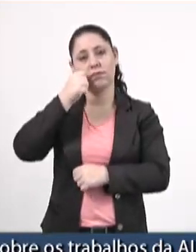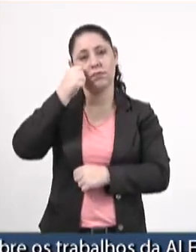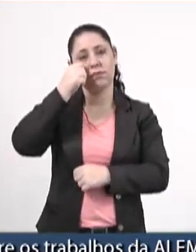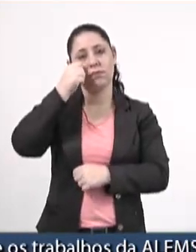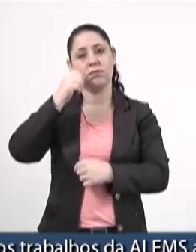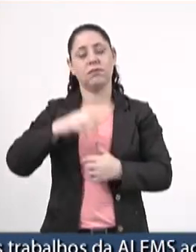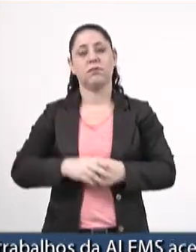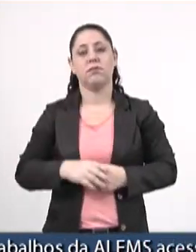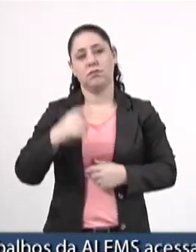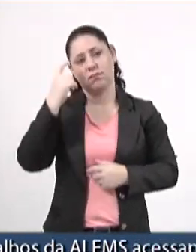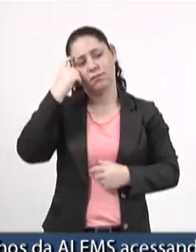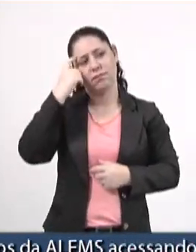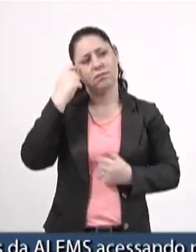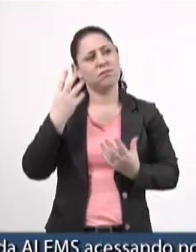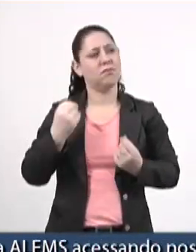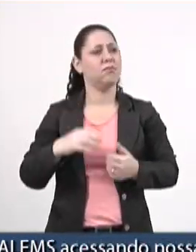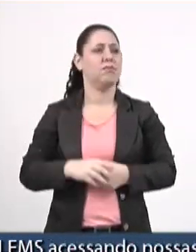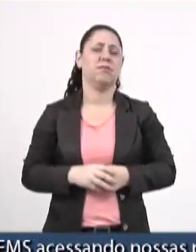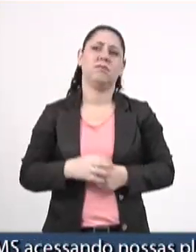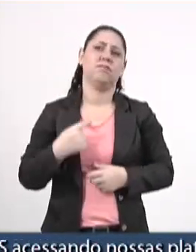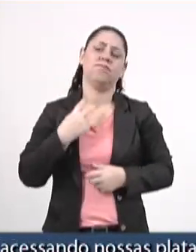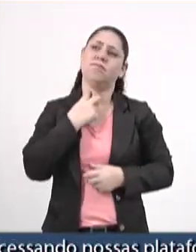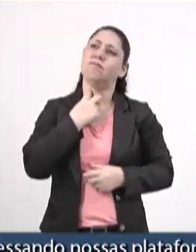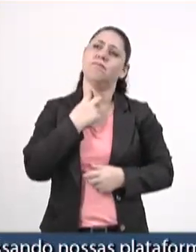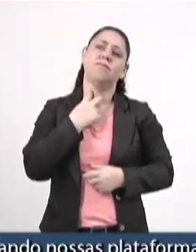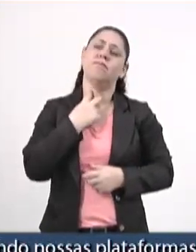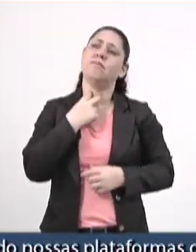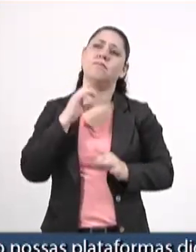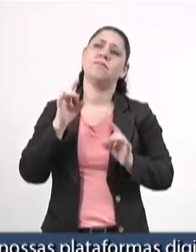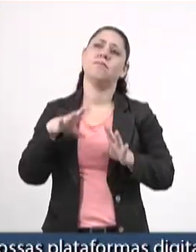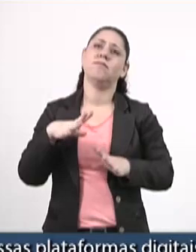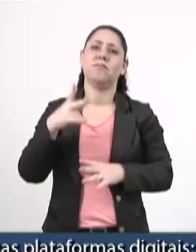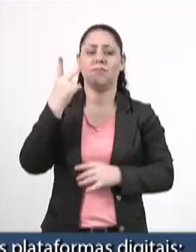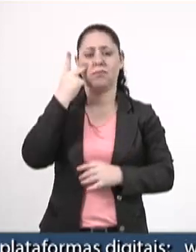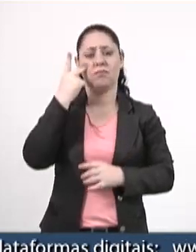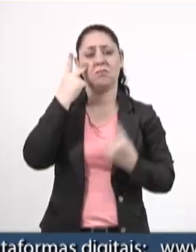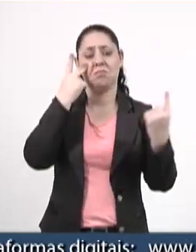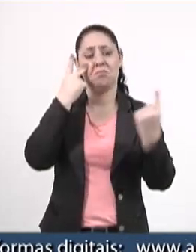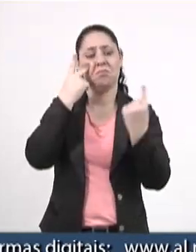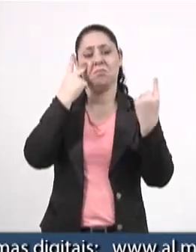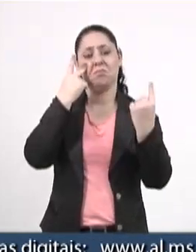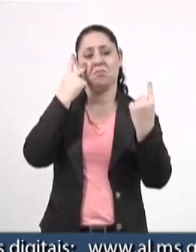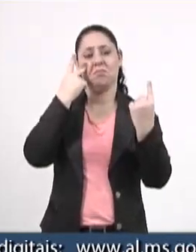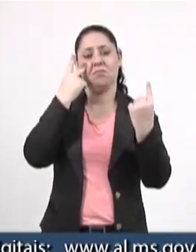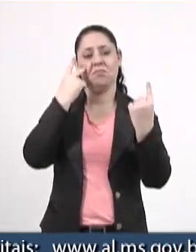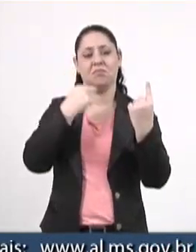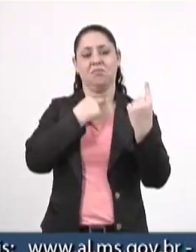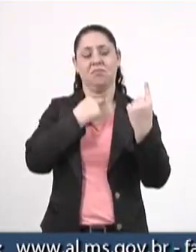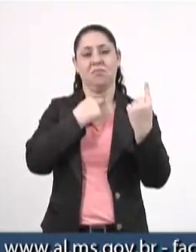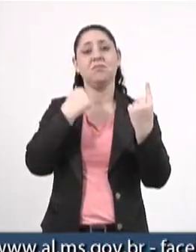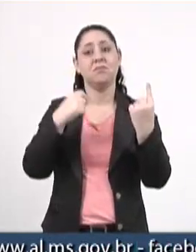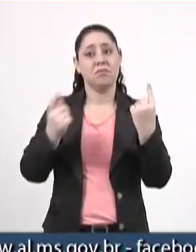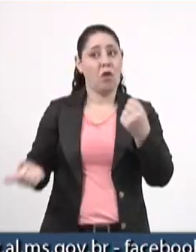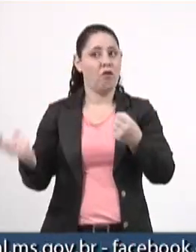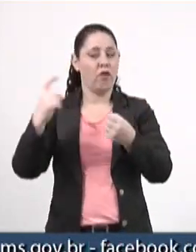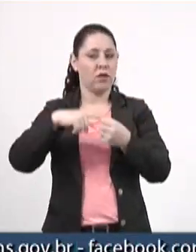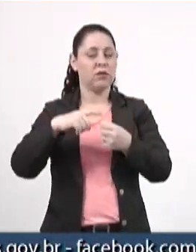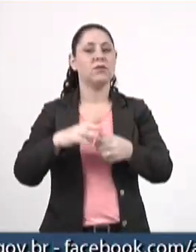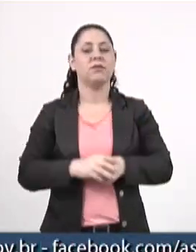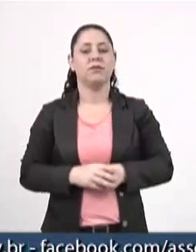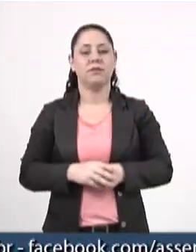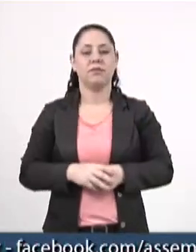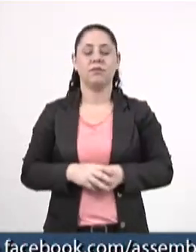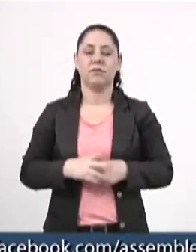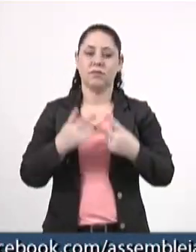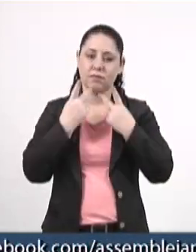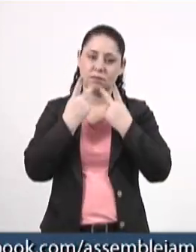Amarildo, eu pensei muito, falei assim, eu não posso deixar meu amigo, meu irmão Pedro Kemp sozinho, eu tenho que dar um jeito de retornar, portanto,